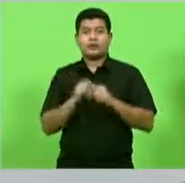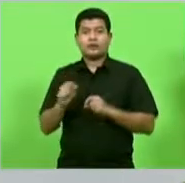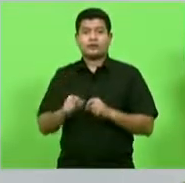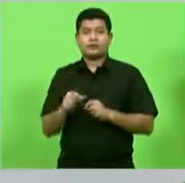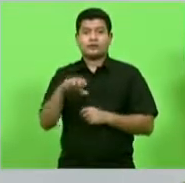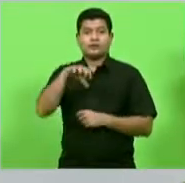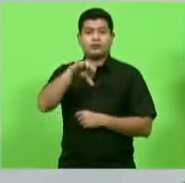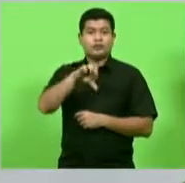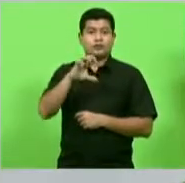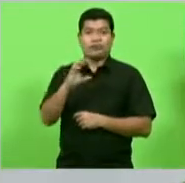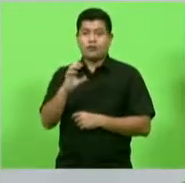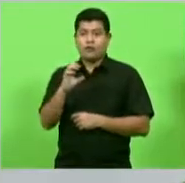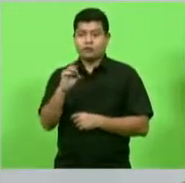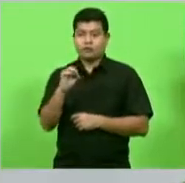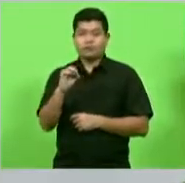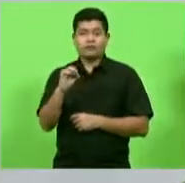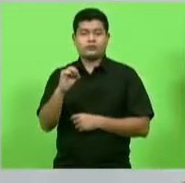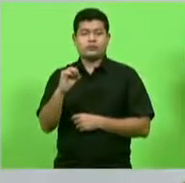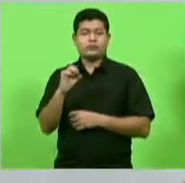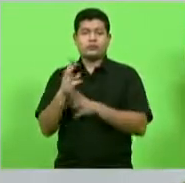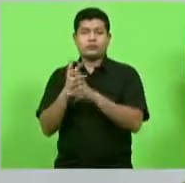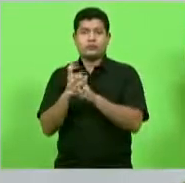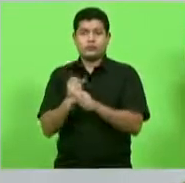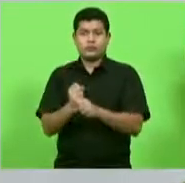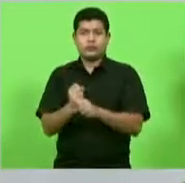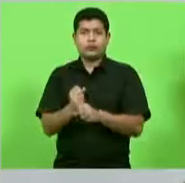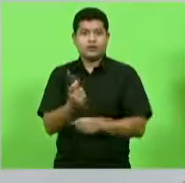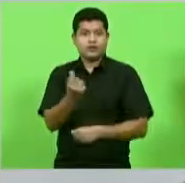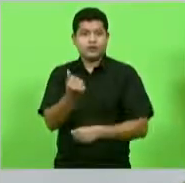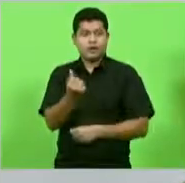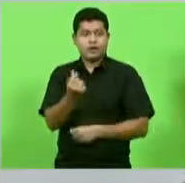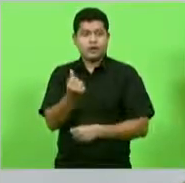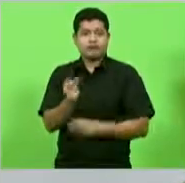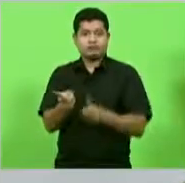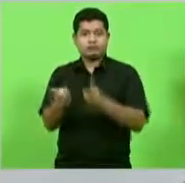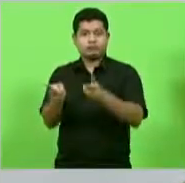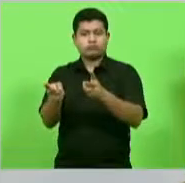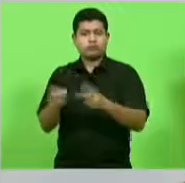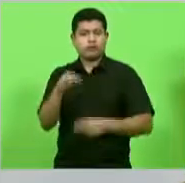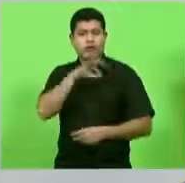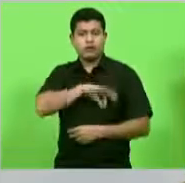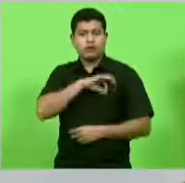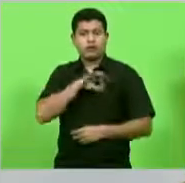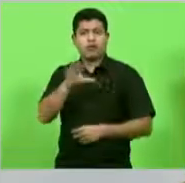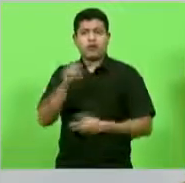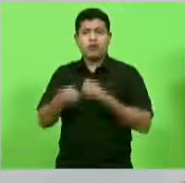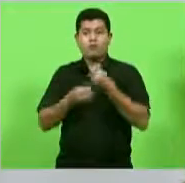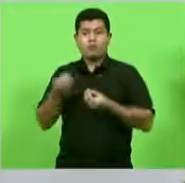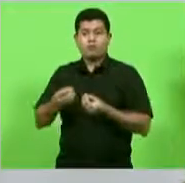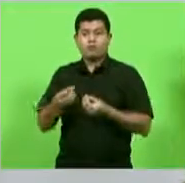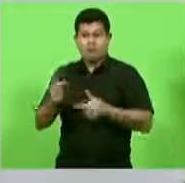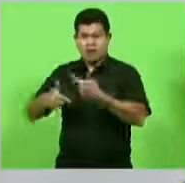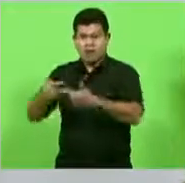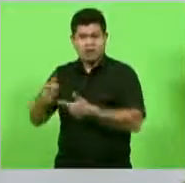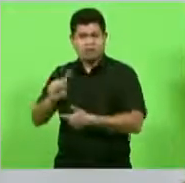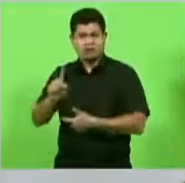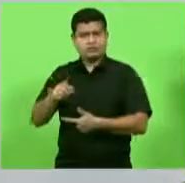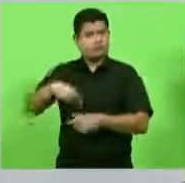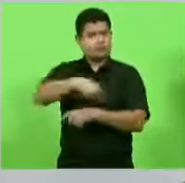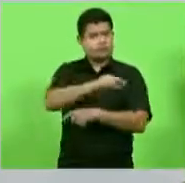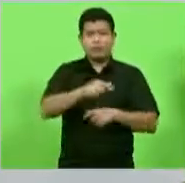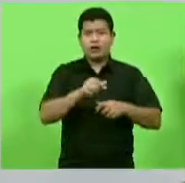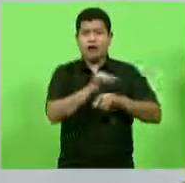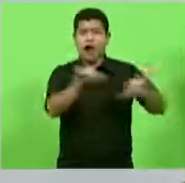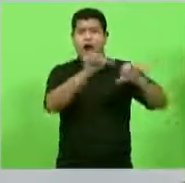então ele tem 45 dias ganhando porque ele continua com o salário fazendo campanha então não tem equilíbrio